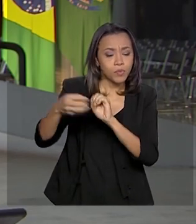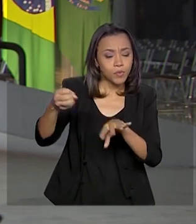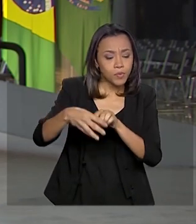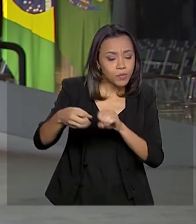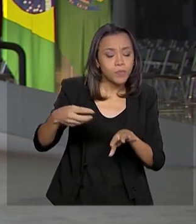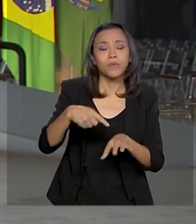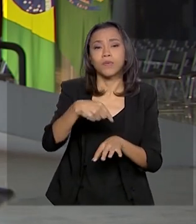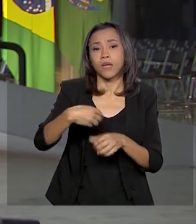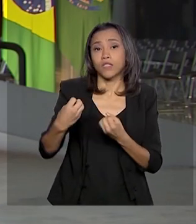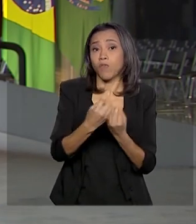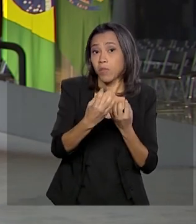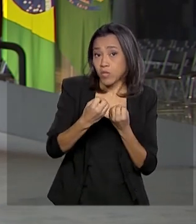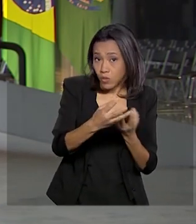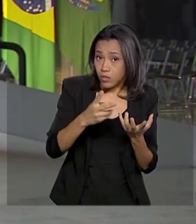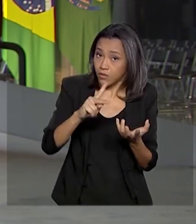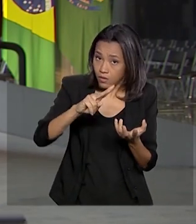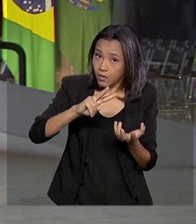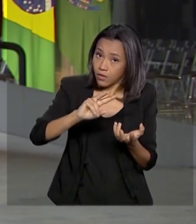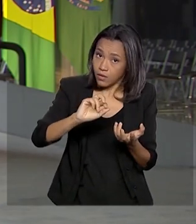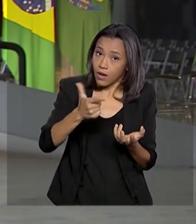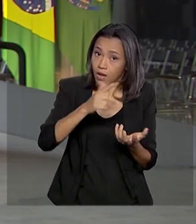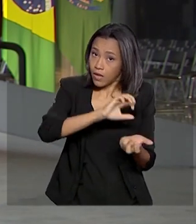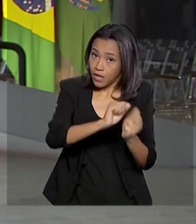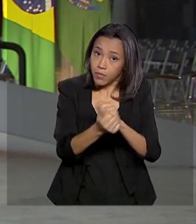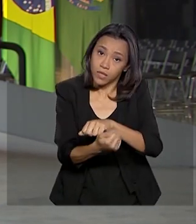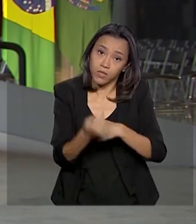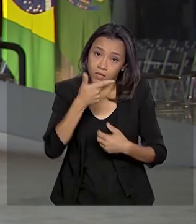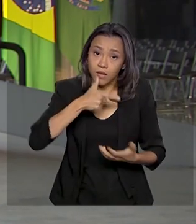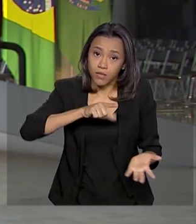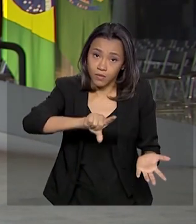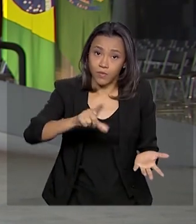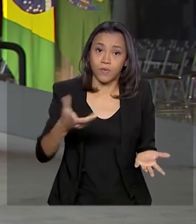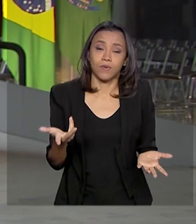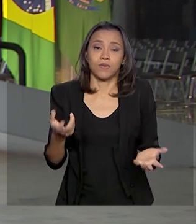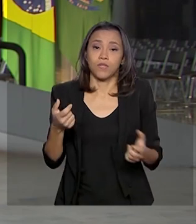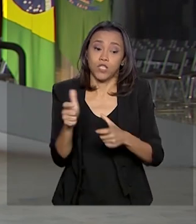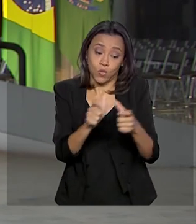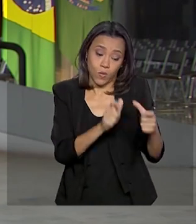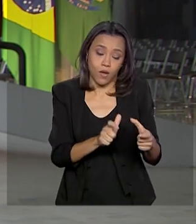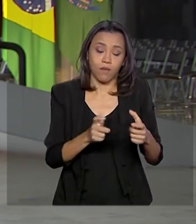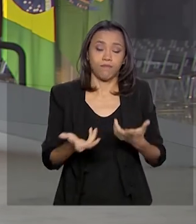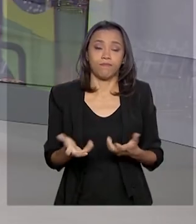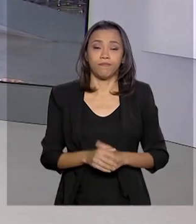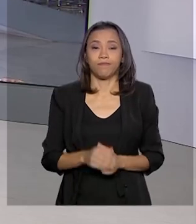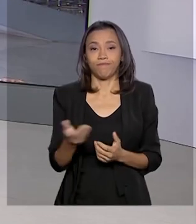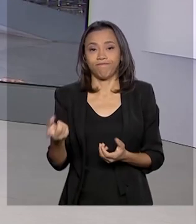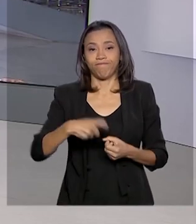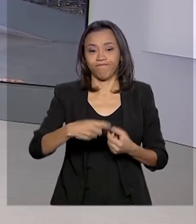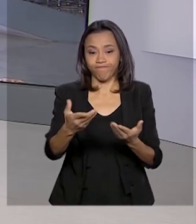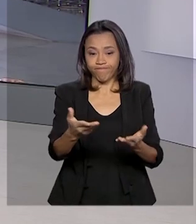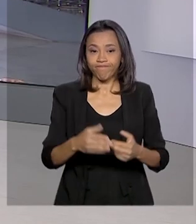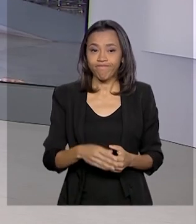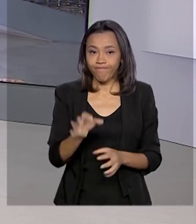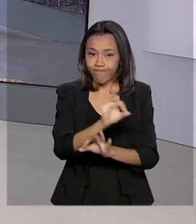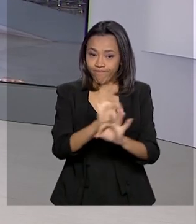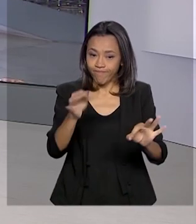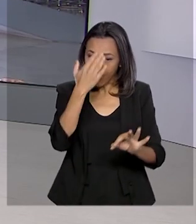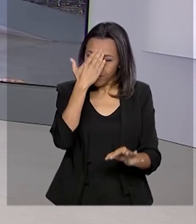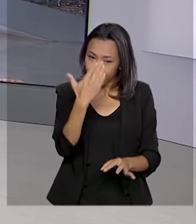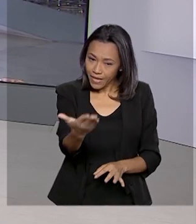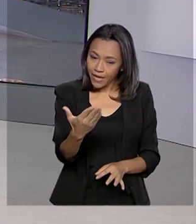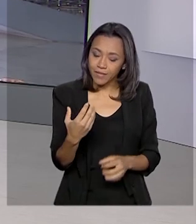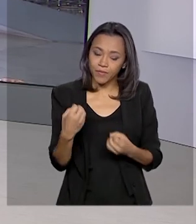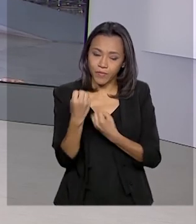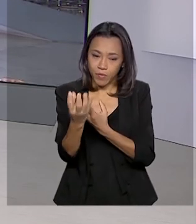usuários com as adaptações, claro, de idioma e geolocalização. Roberto, voltamos com você. Está ótimo, Luana. Muito obrigado pelas